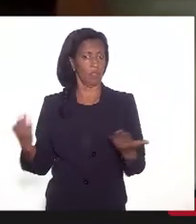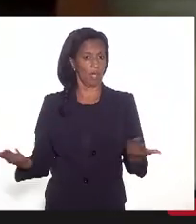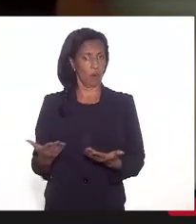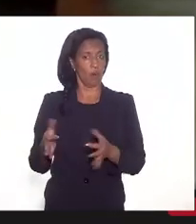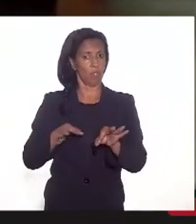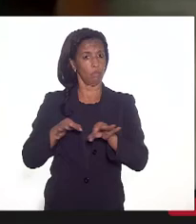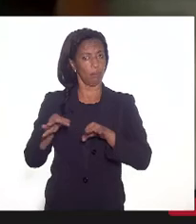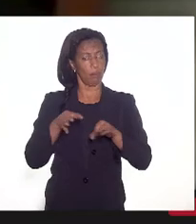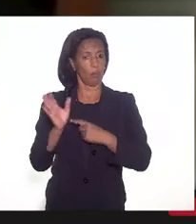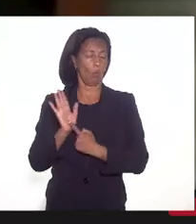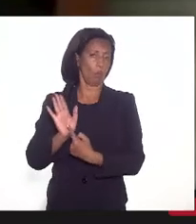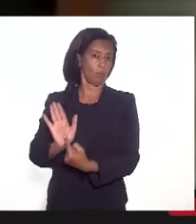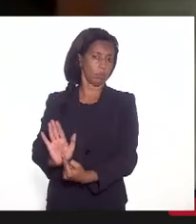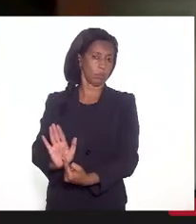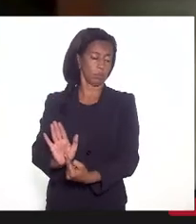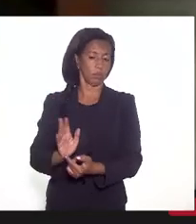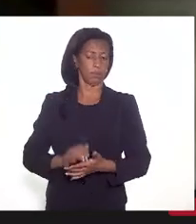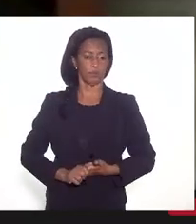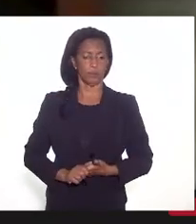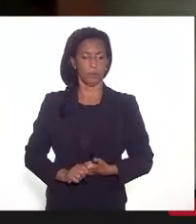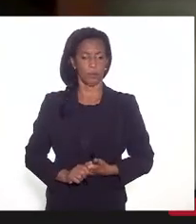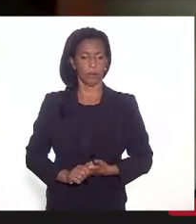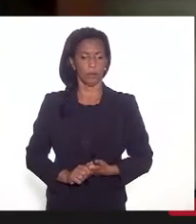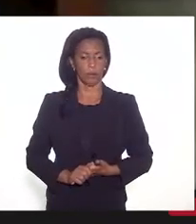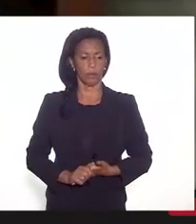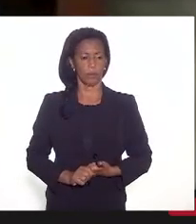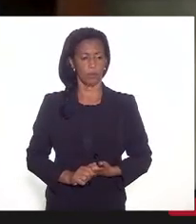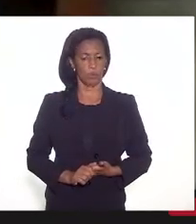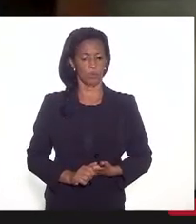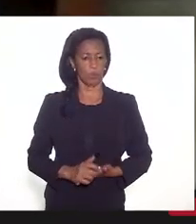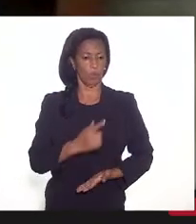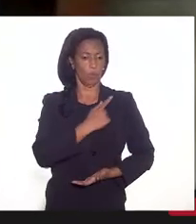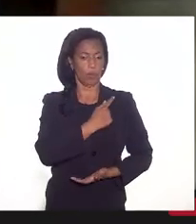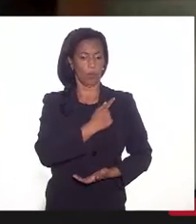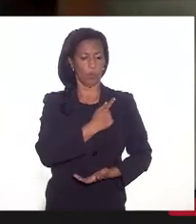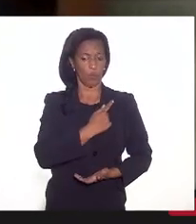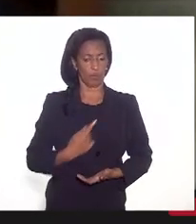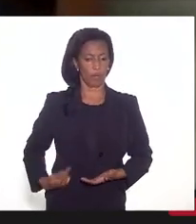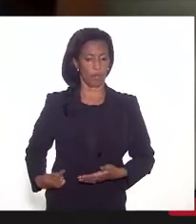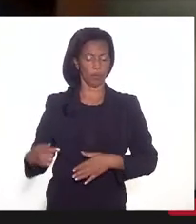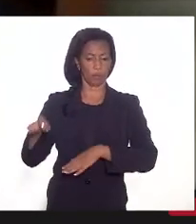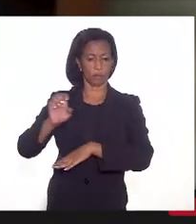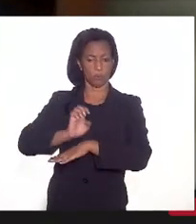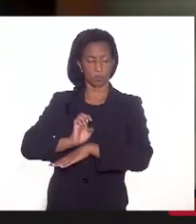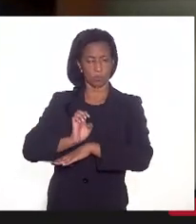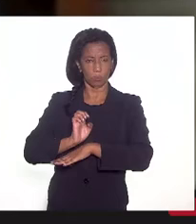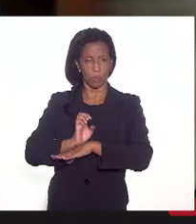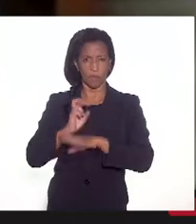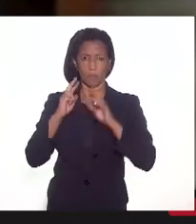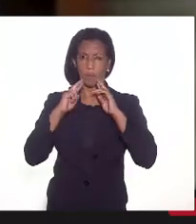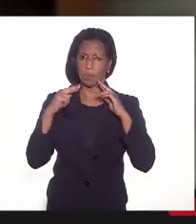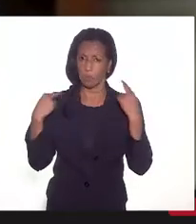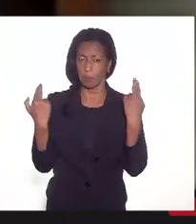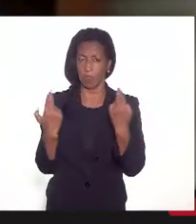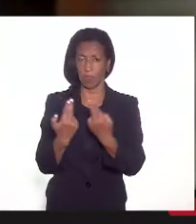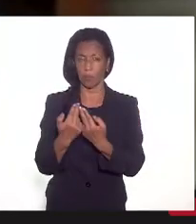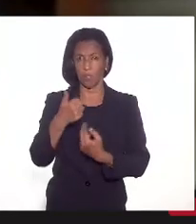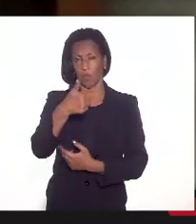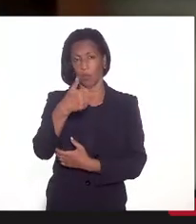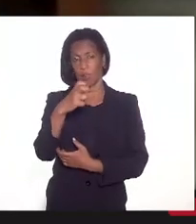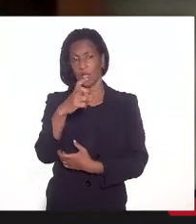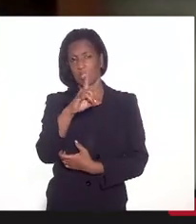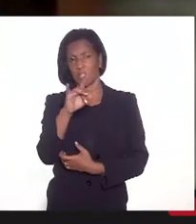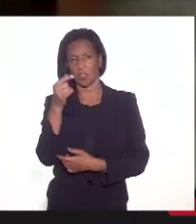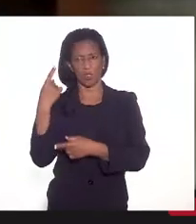o plano. O governador do estado fez uma reunião, tem 15 dias,